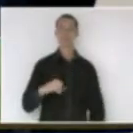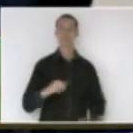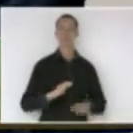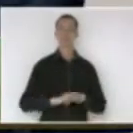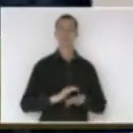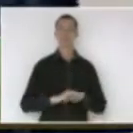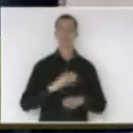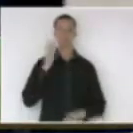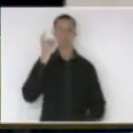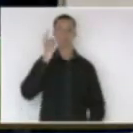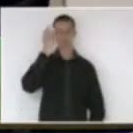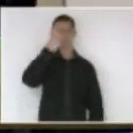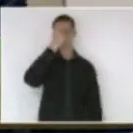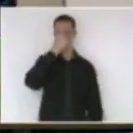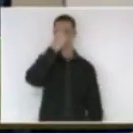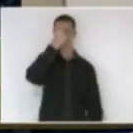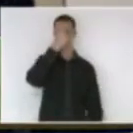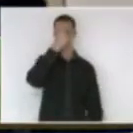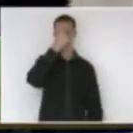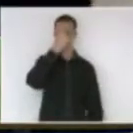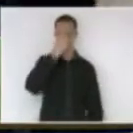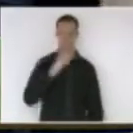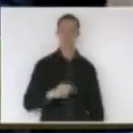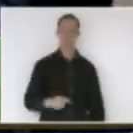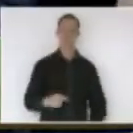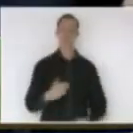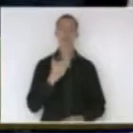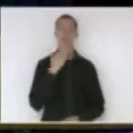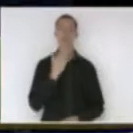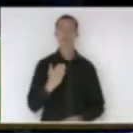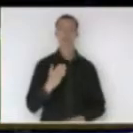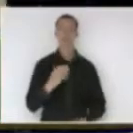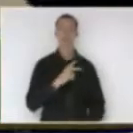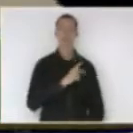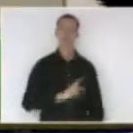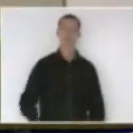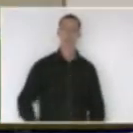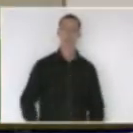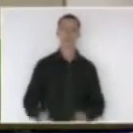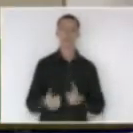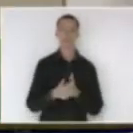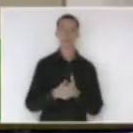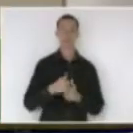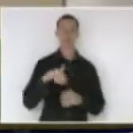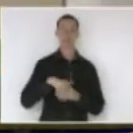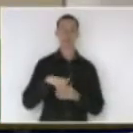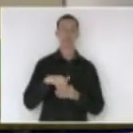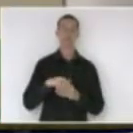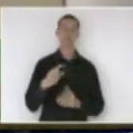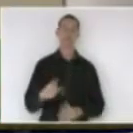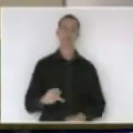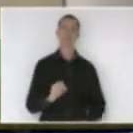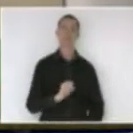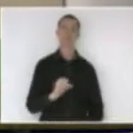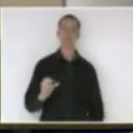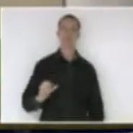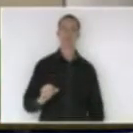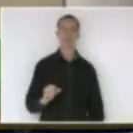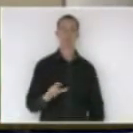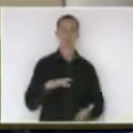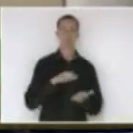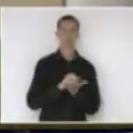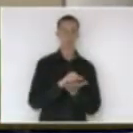do deputado Maurício Scudilar apelando ao presidente do tribunal regional eleitoral de Santa Catarina para que o